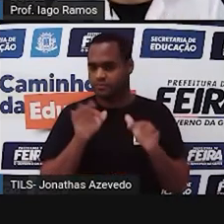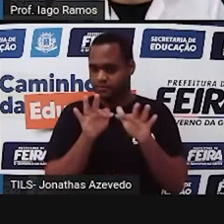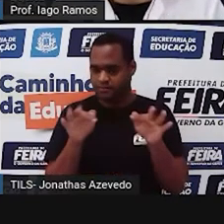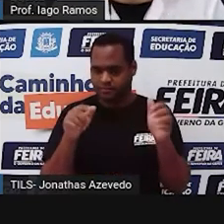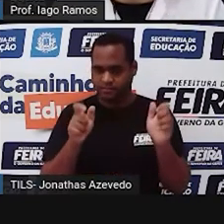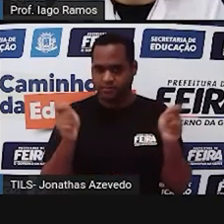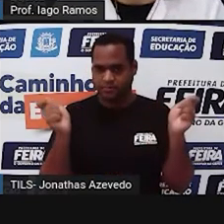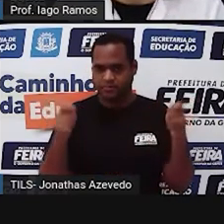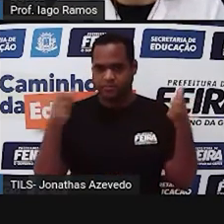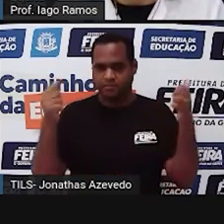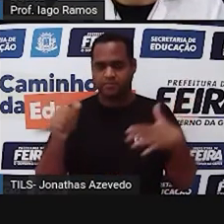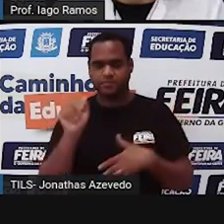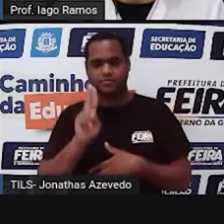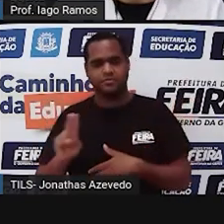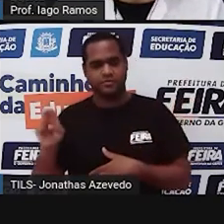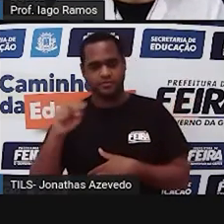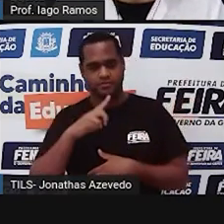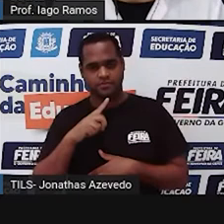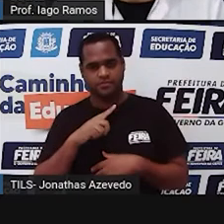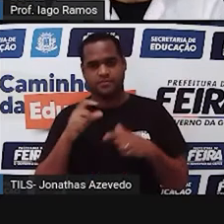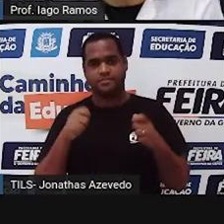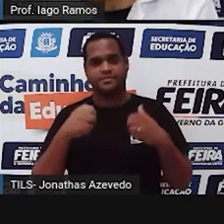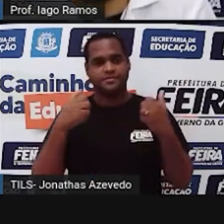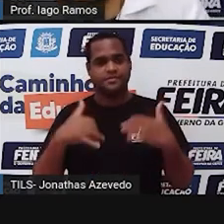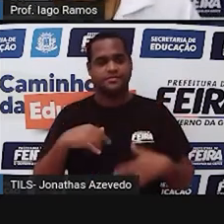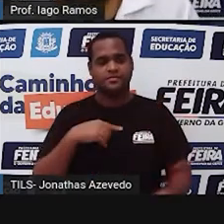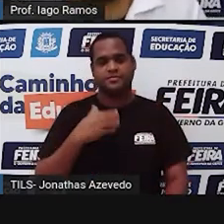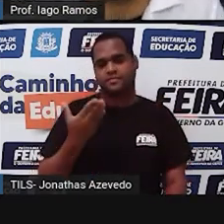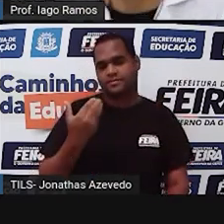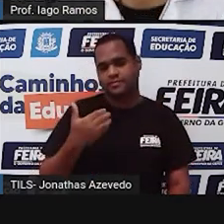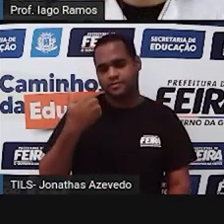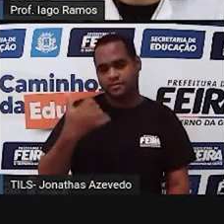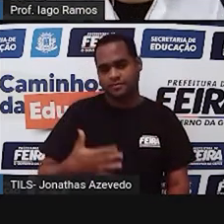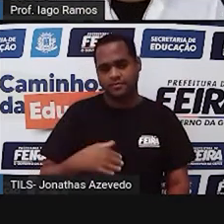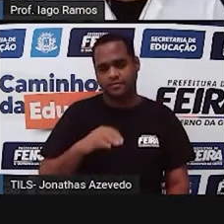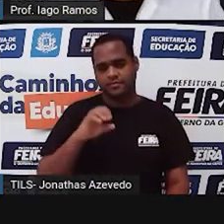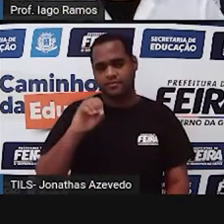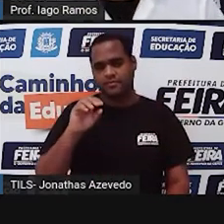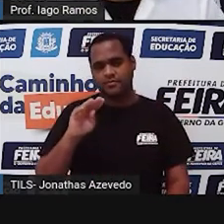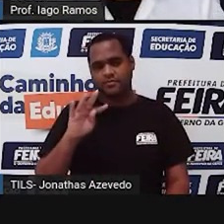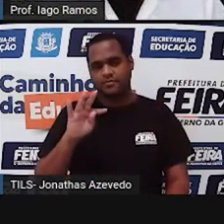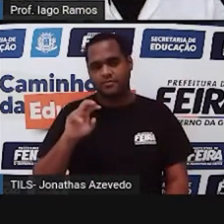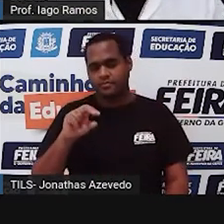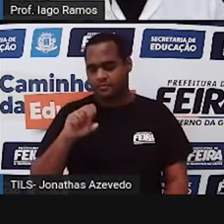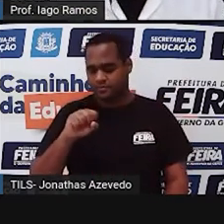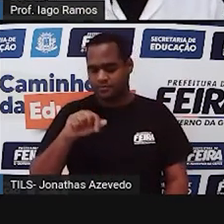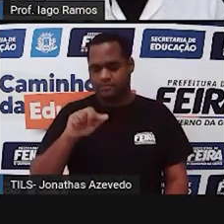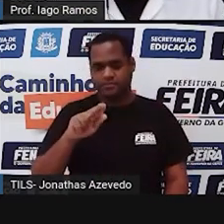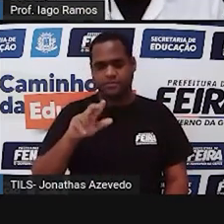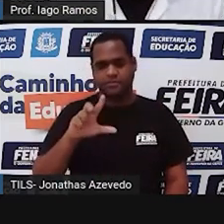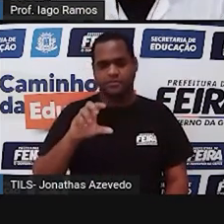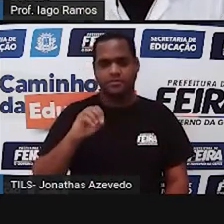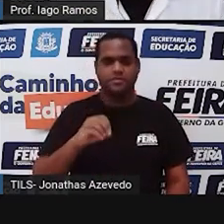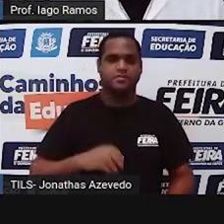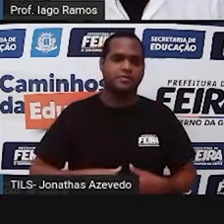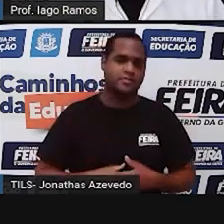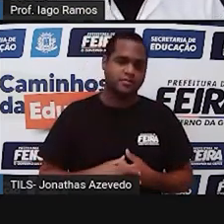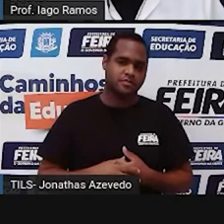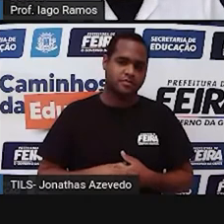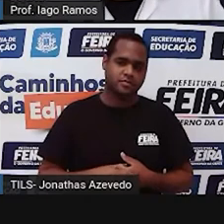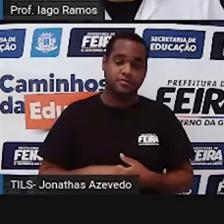pode usar uma calculadora, ok? Então, vem comigo. Esse triângulo é um triângulo obtusângulo, porque tem um ângulo ali